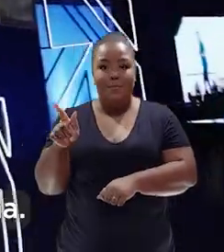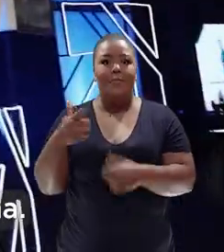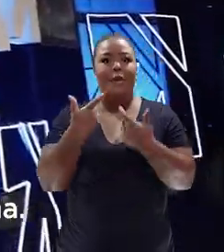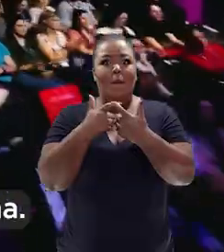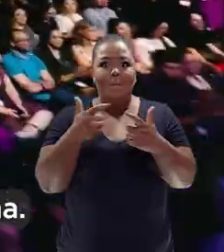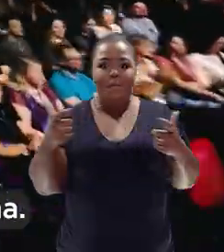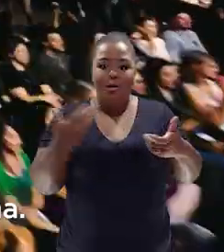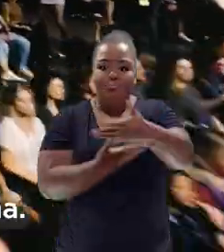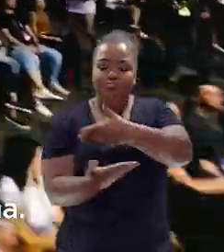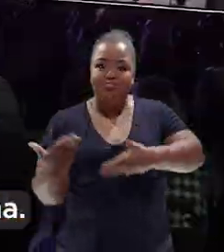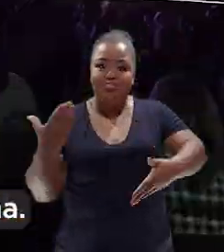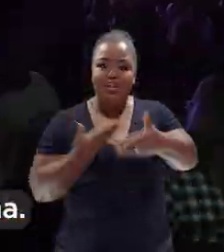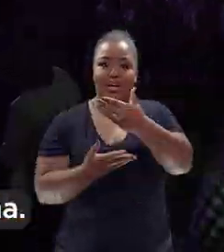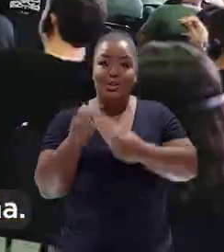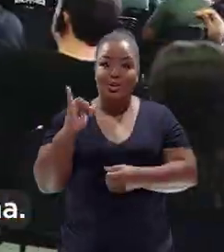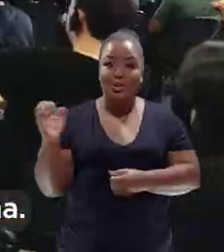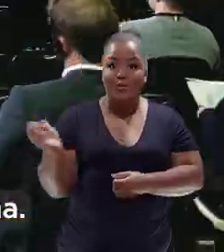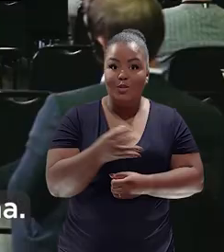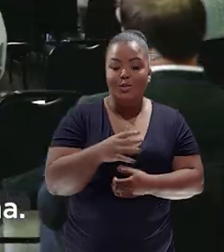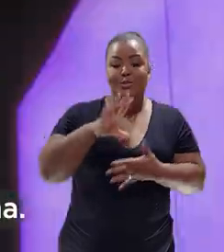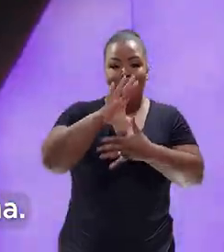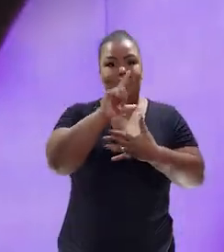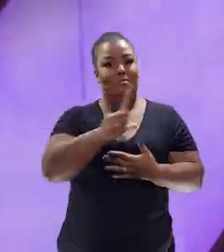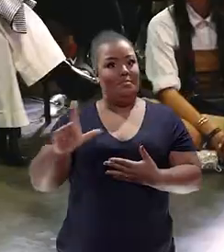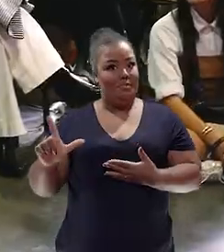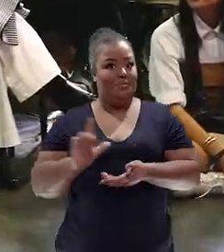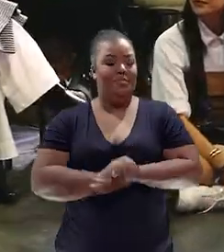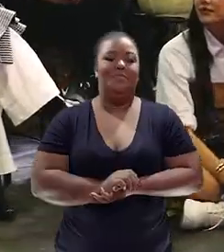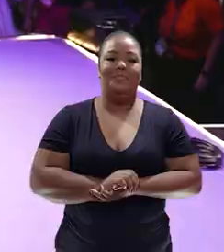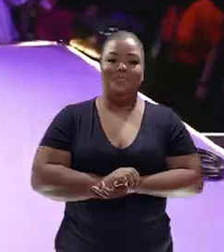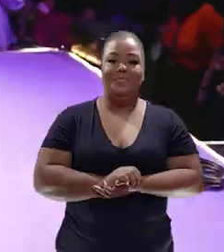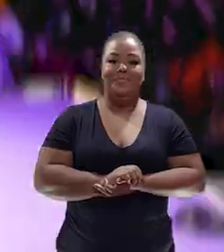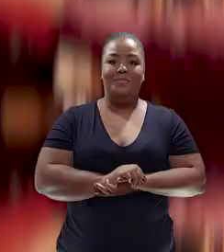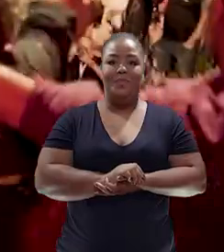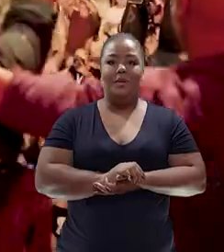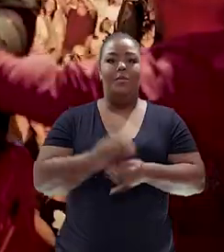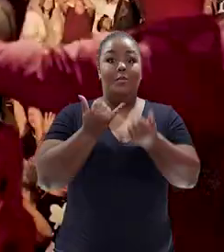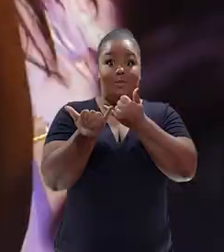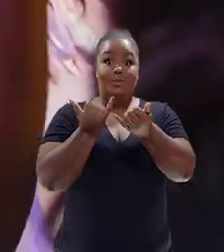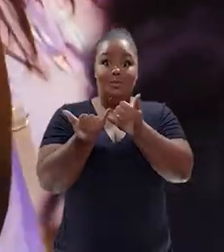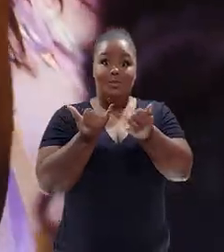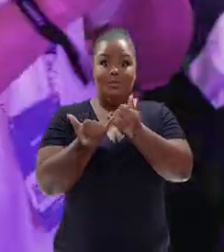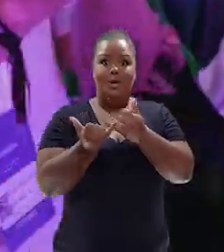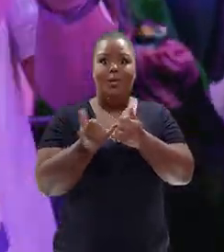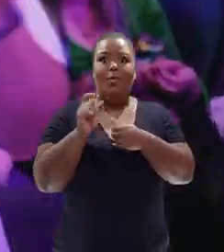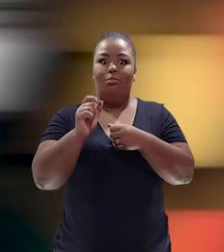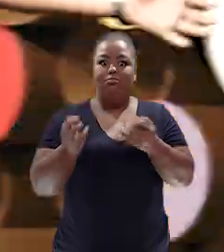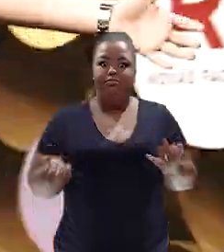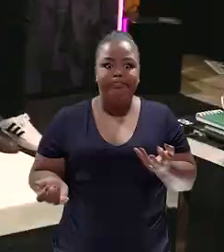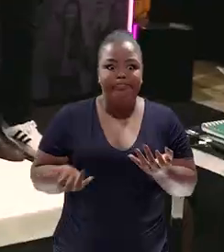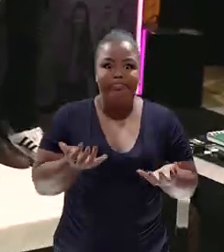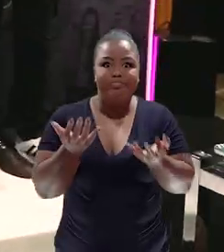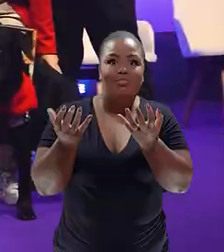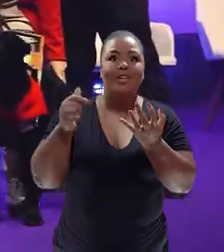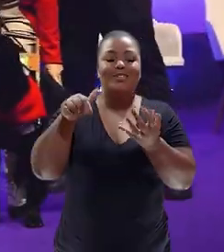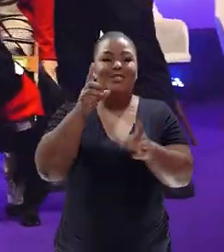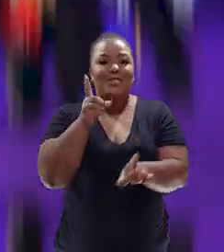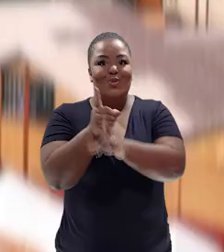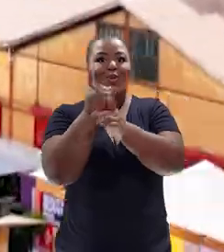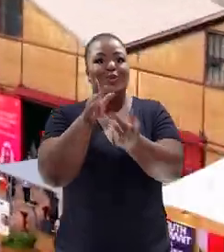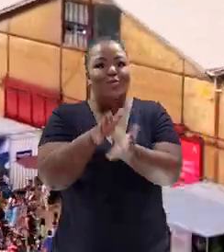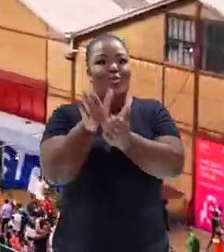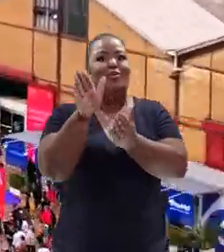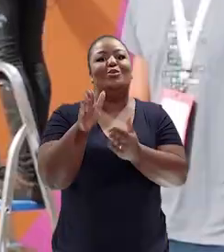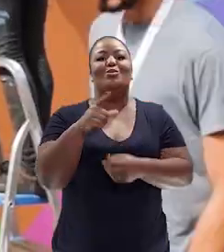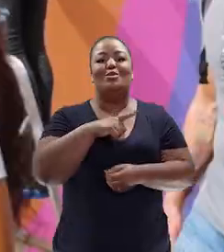maior brainstorm de inovação da América Latina. Um exemplo do que a efervescência desses encontros produz